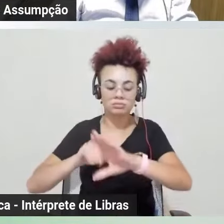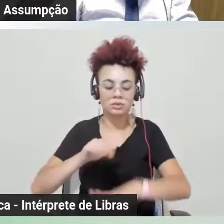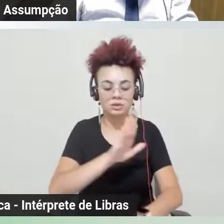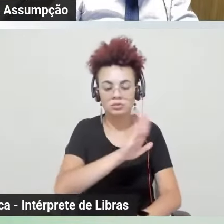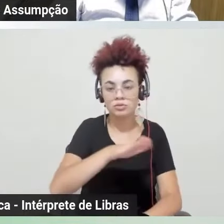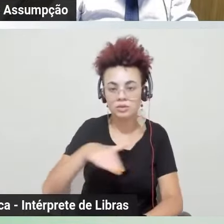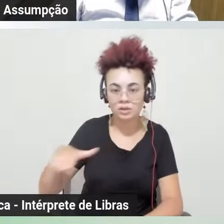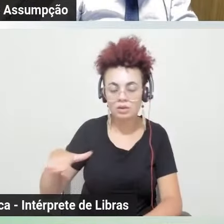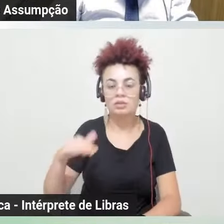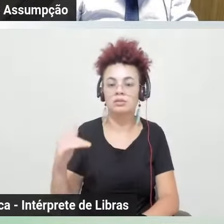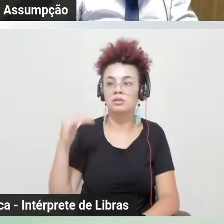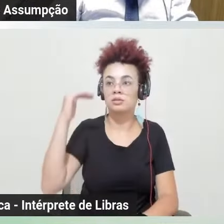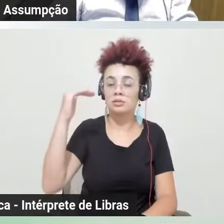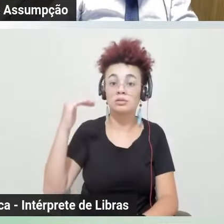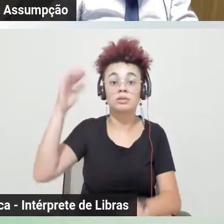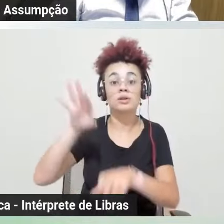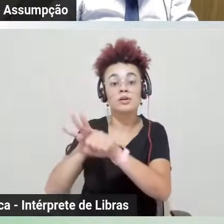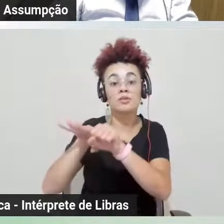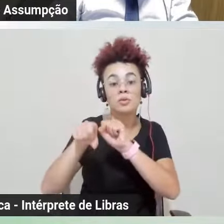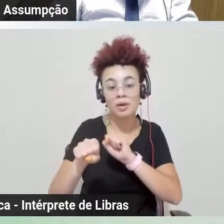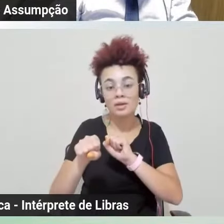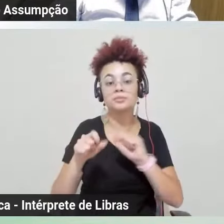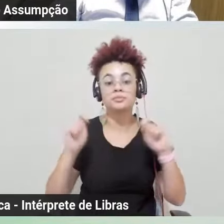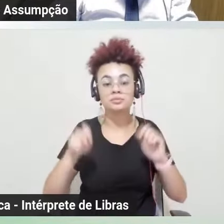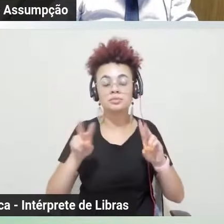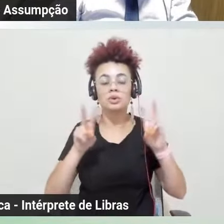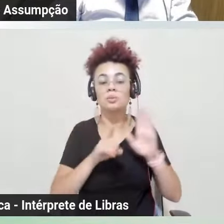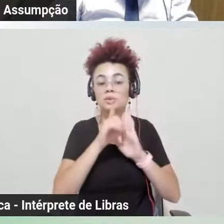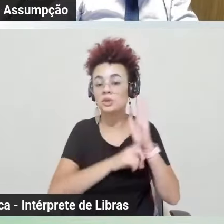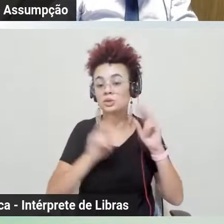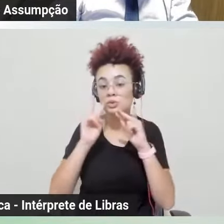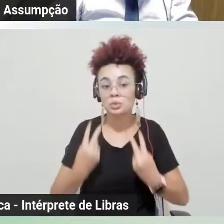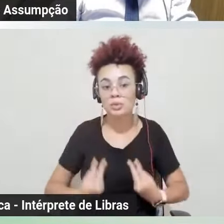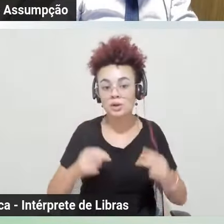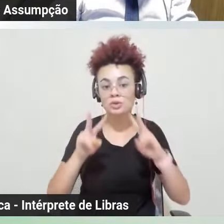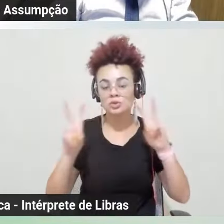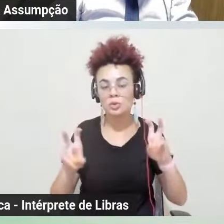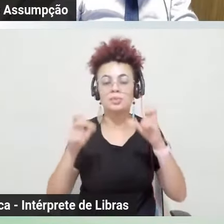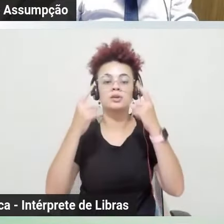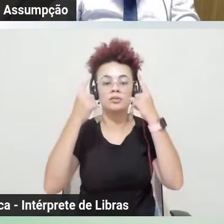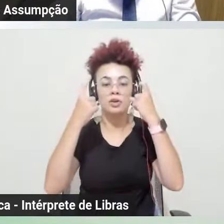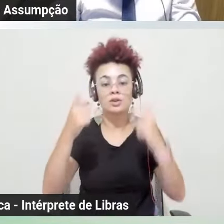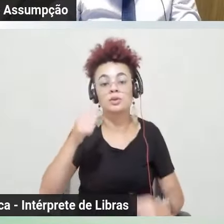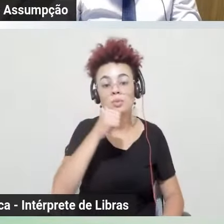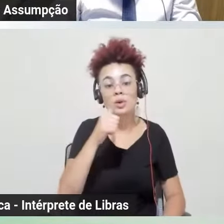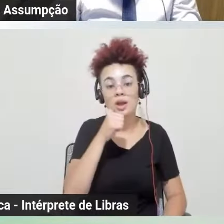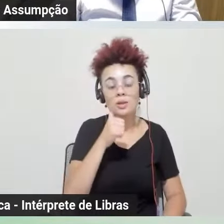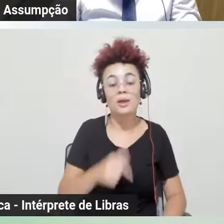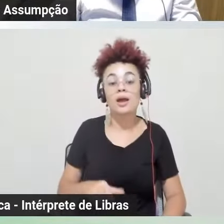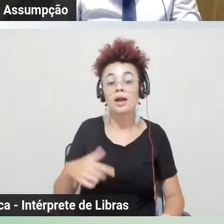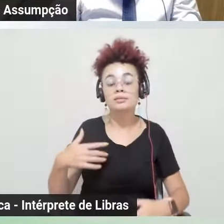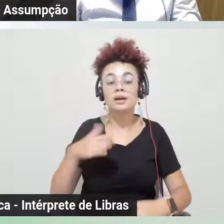fundamental e médio, a questão dos direitos humanos e da violência contra a mulher. À medida que essa criança, ela vai